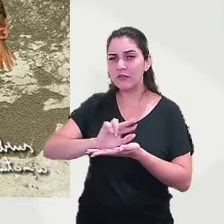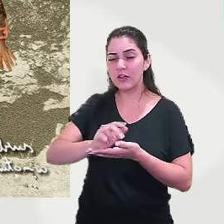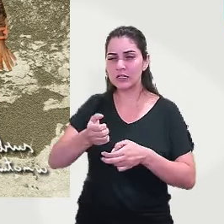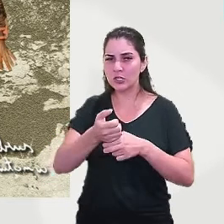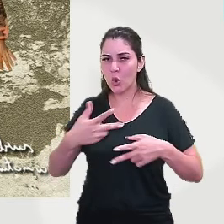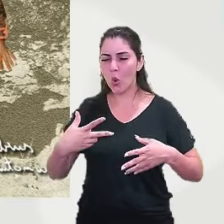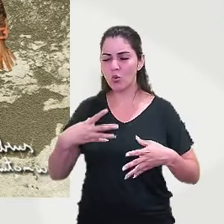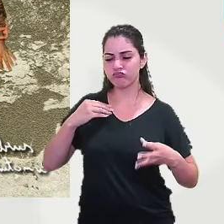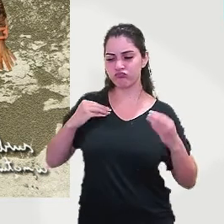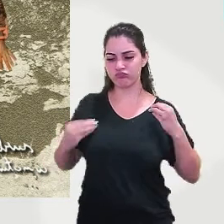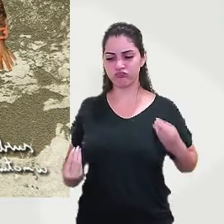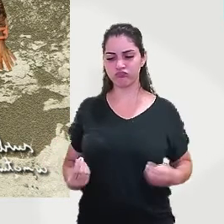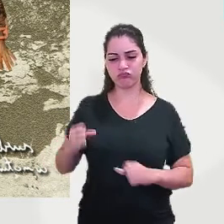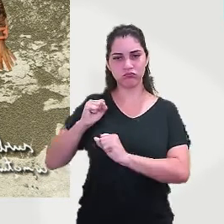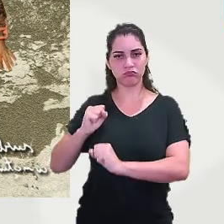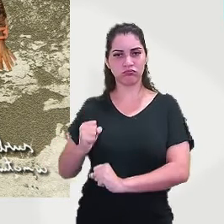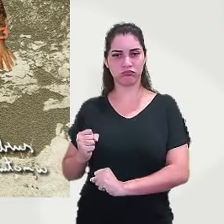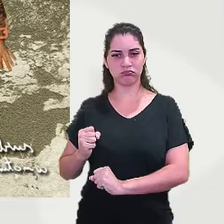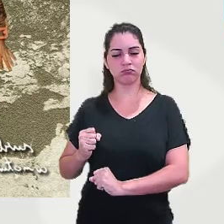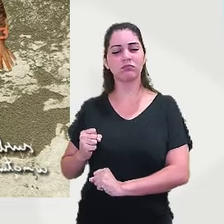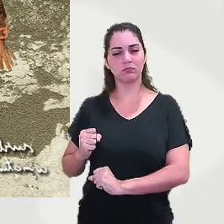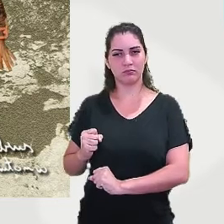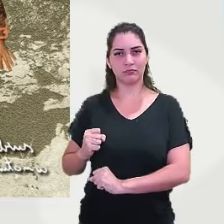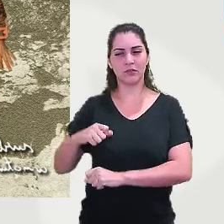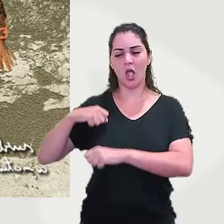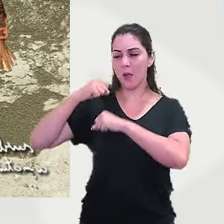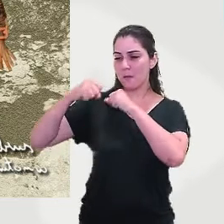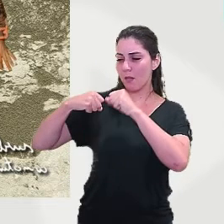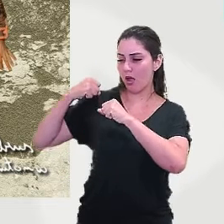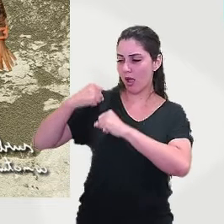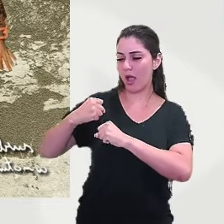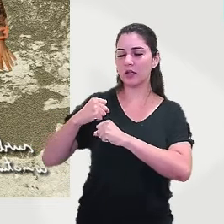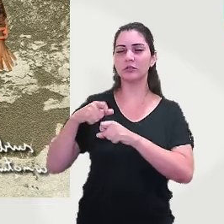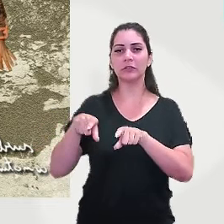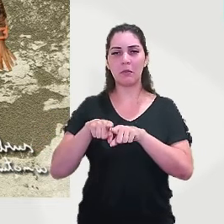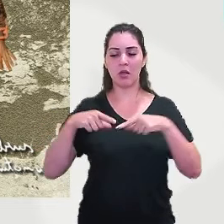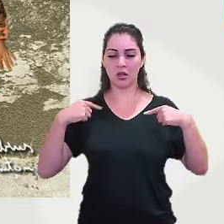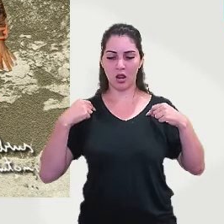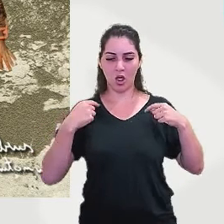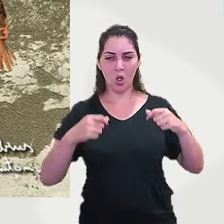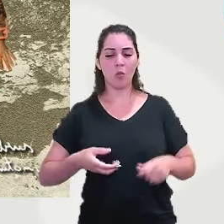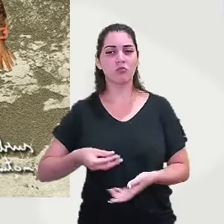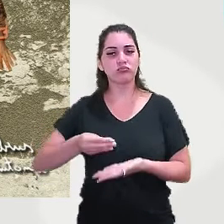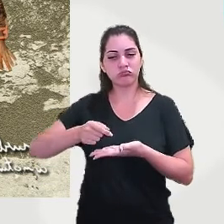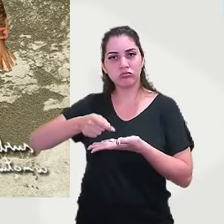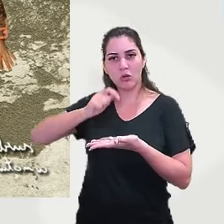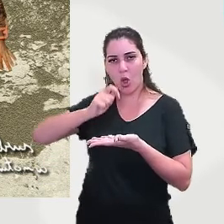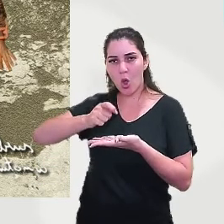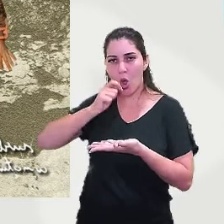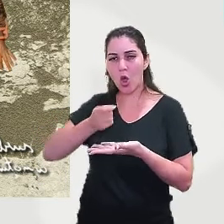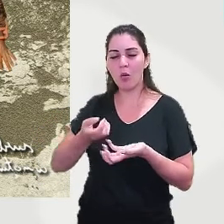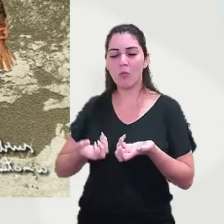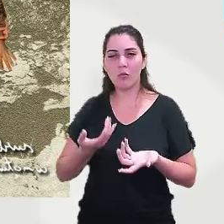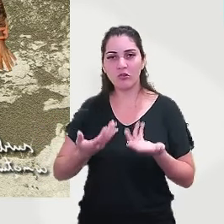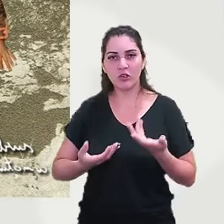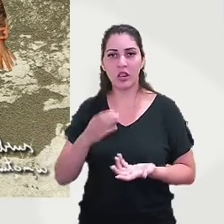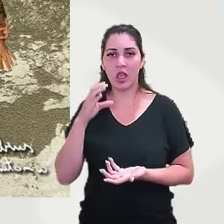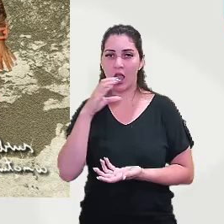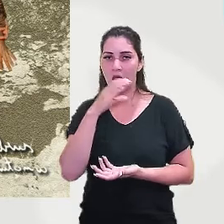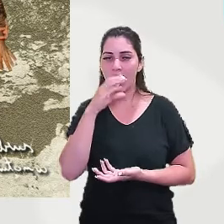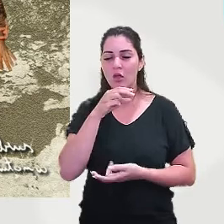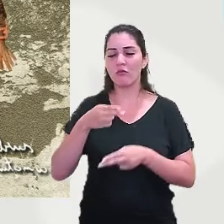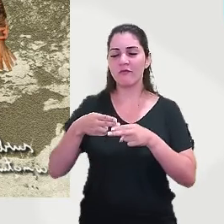corpo. Eles carregavam muitas coisas amarradas em suas roupas. Canecas para esquentar água e beber água,